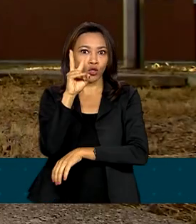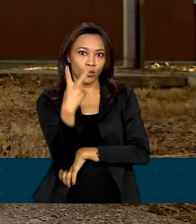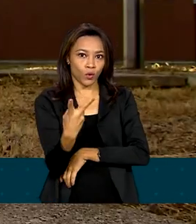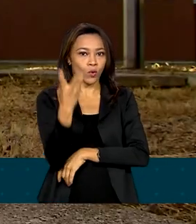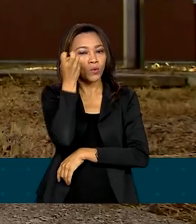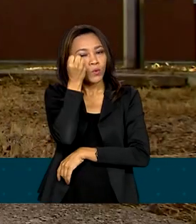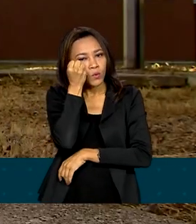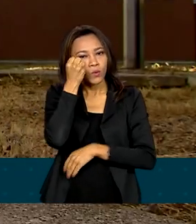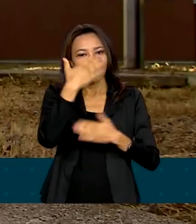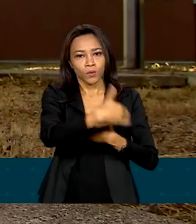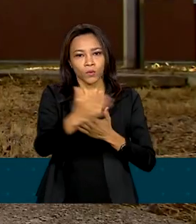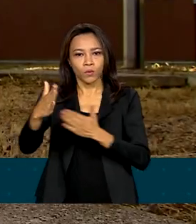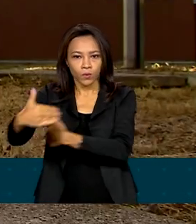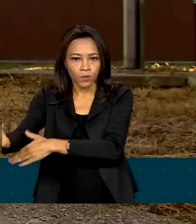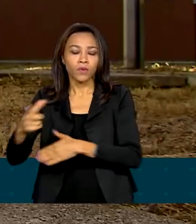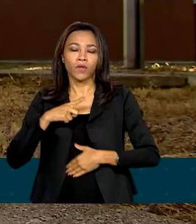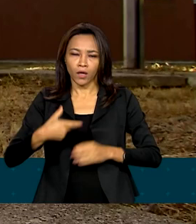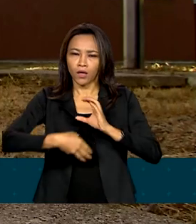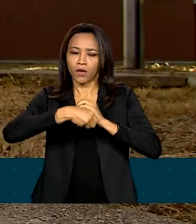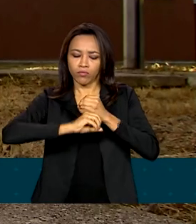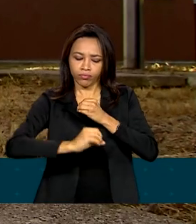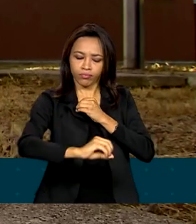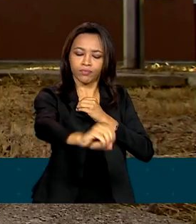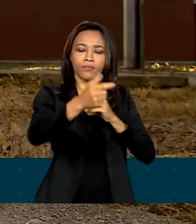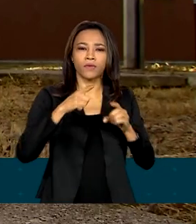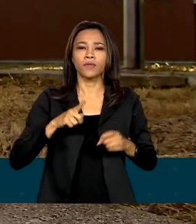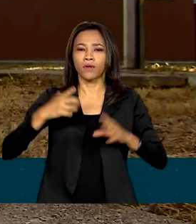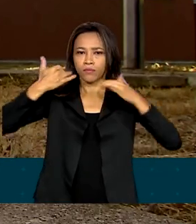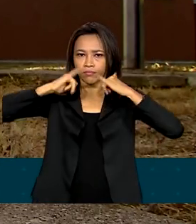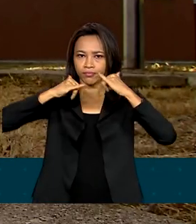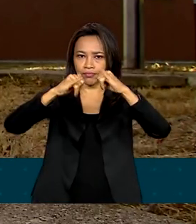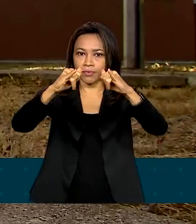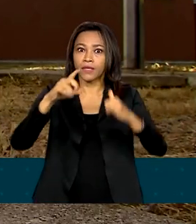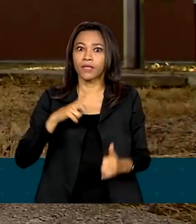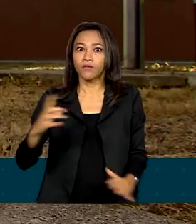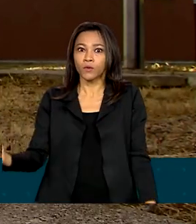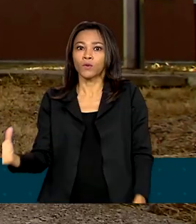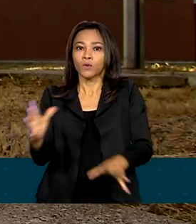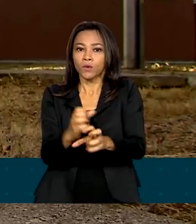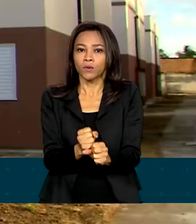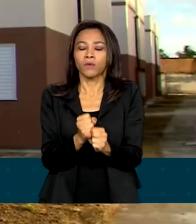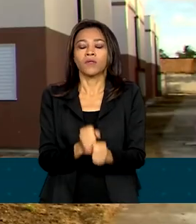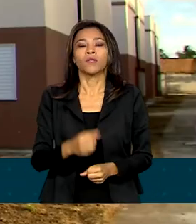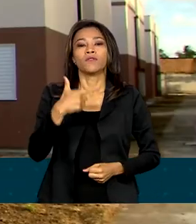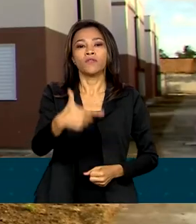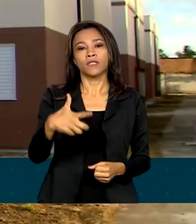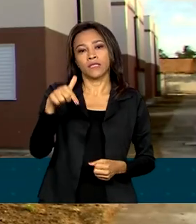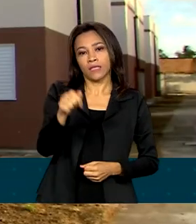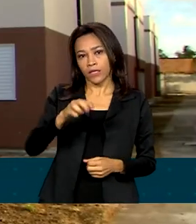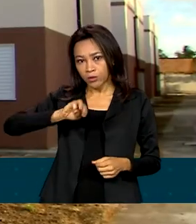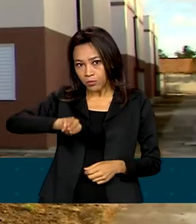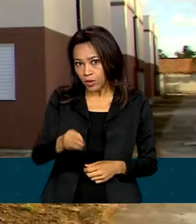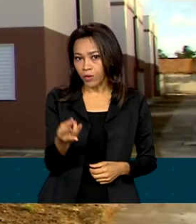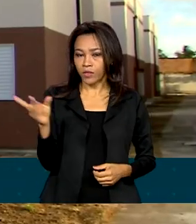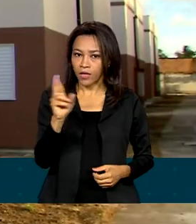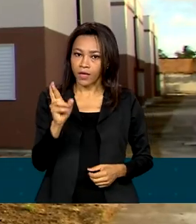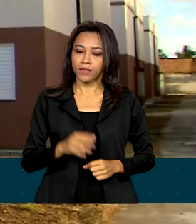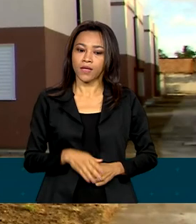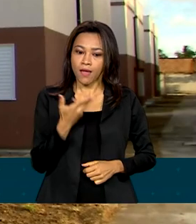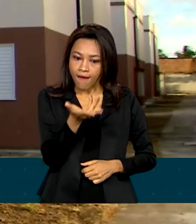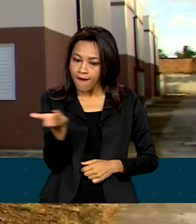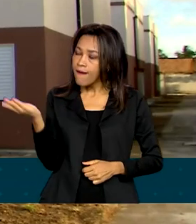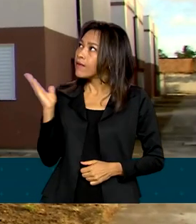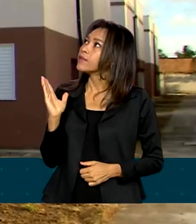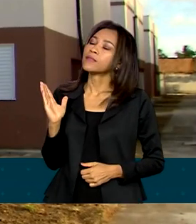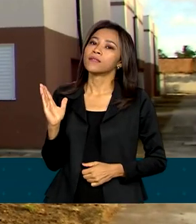infraestrutura de água, esgoto e energia elétrica e teve um investimento total de 27 milhões de reais. O residencial